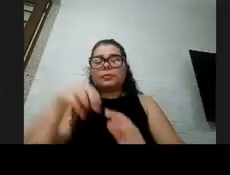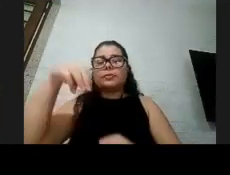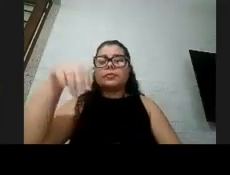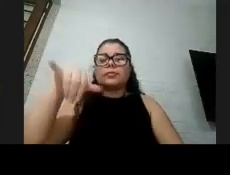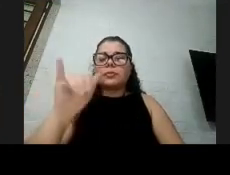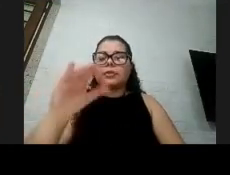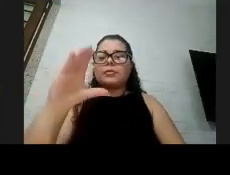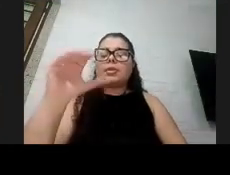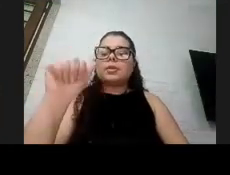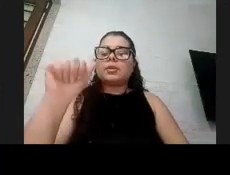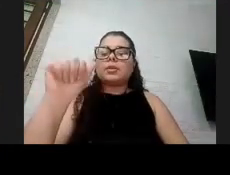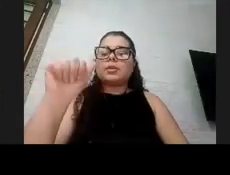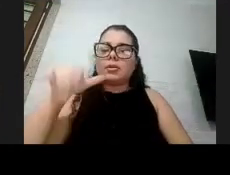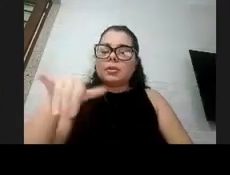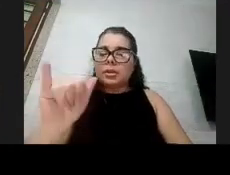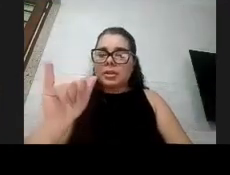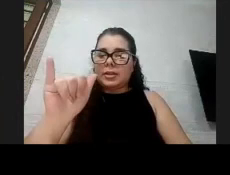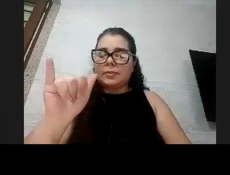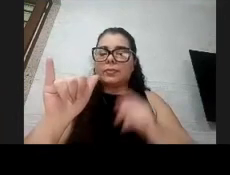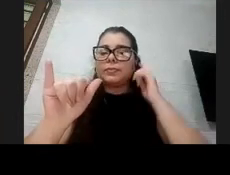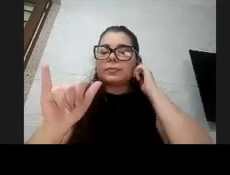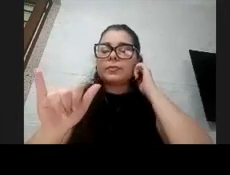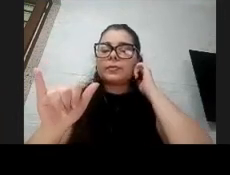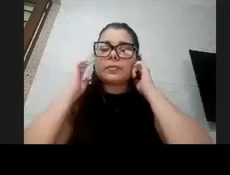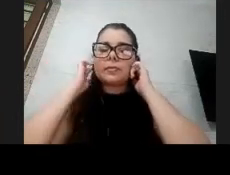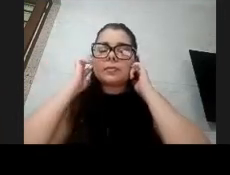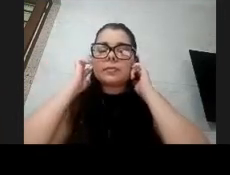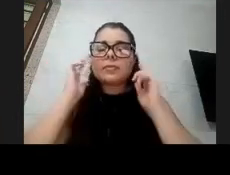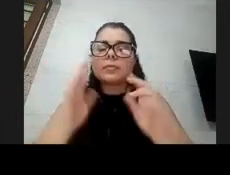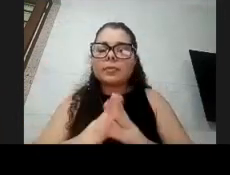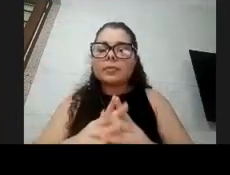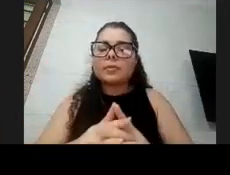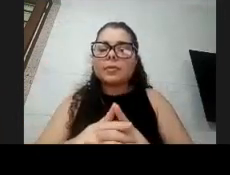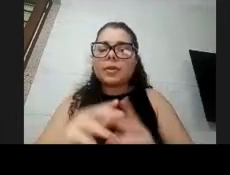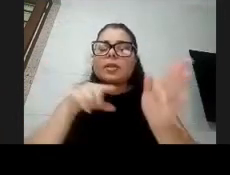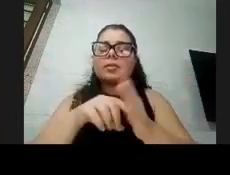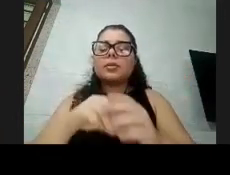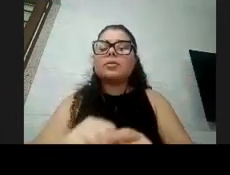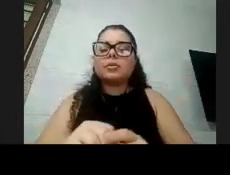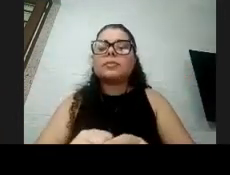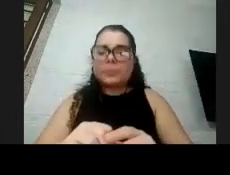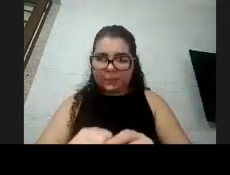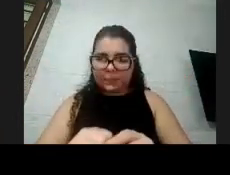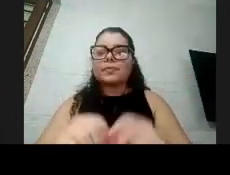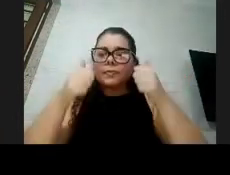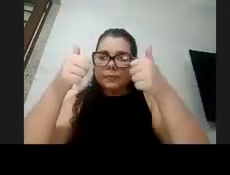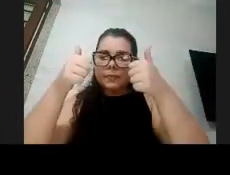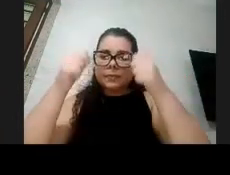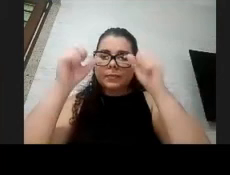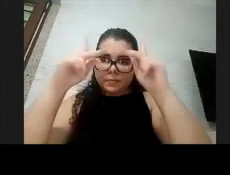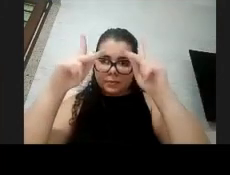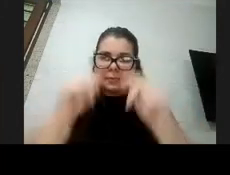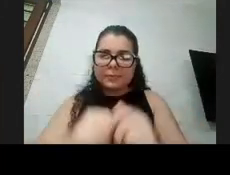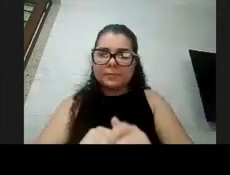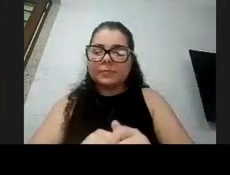avisar ela aqui no chat e Ana ela vai perguntar em libras e aí você traduz para a doutora Ana Cláudia por favor tá bom